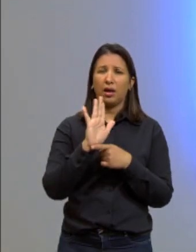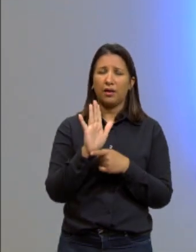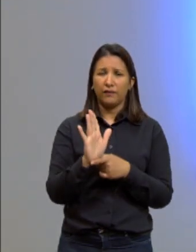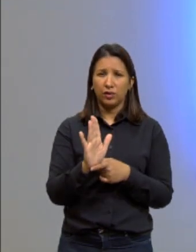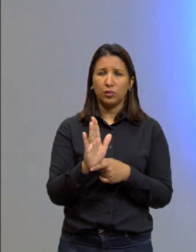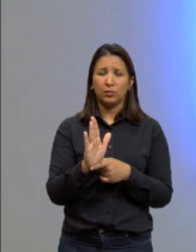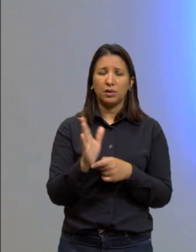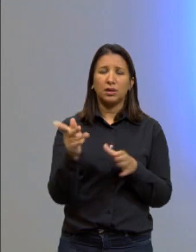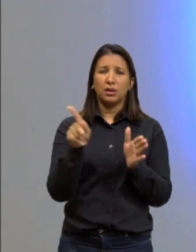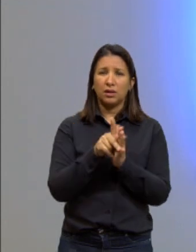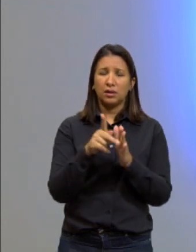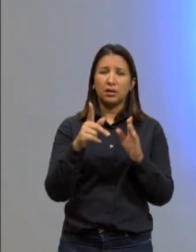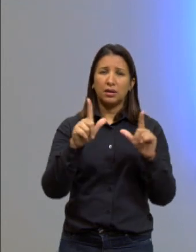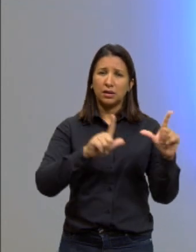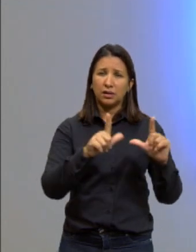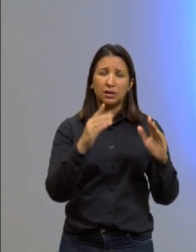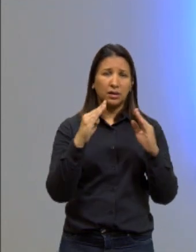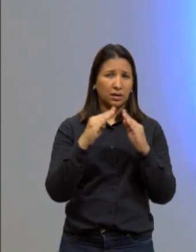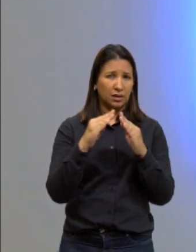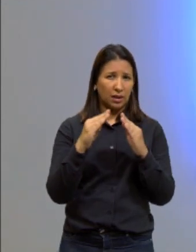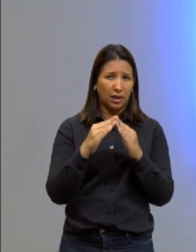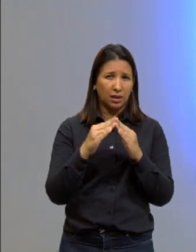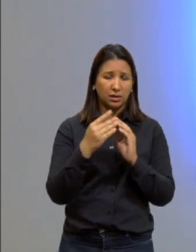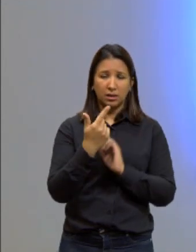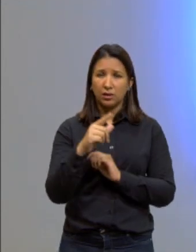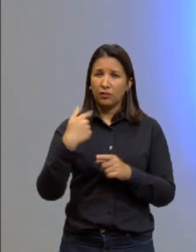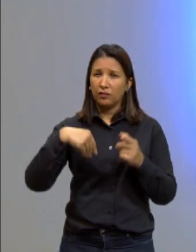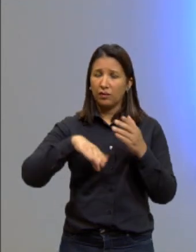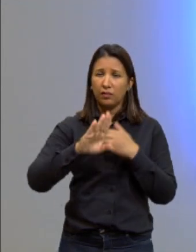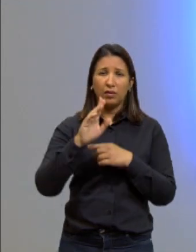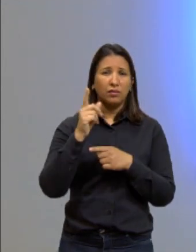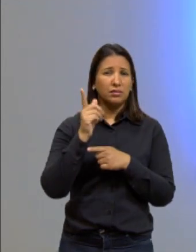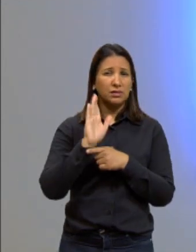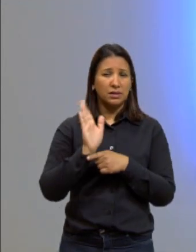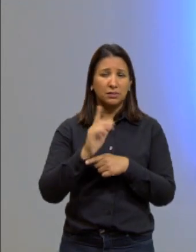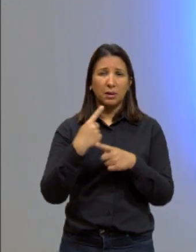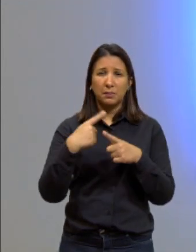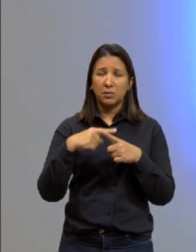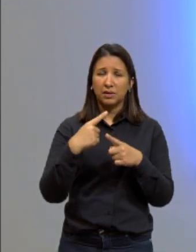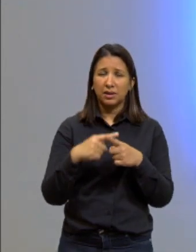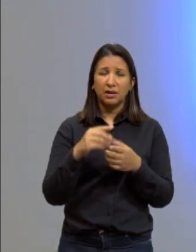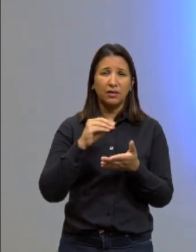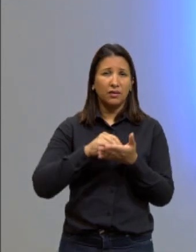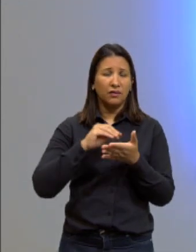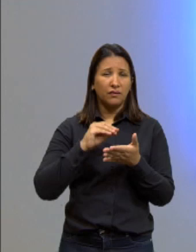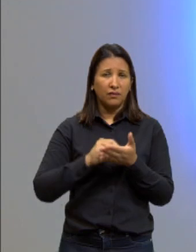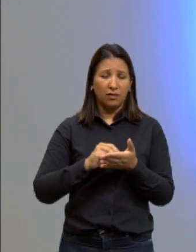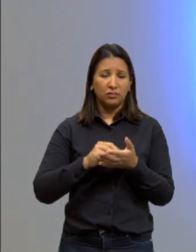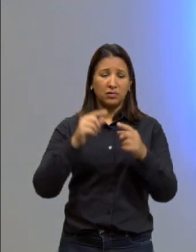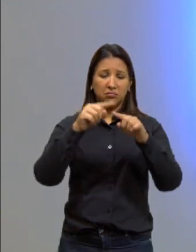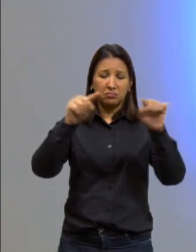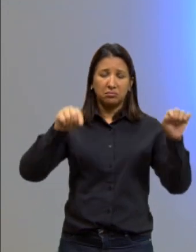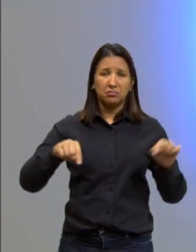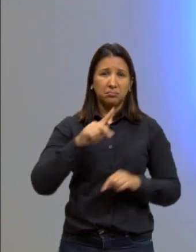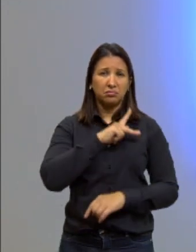nas suas próprias TVs e não vão ao cinema porque há ausência de cinemas públicos e,